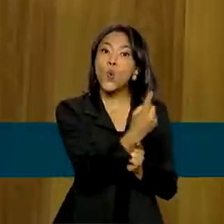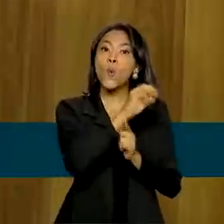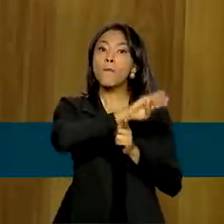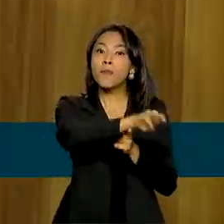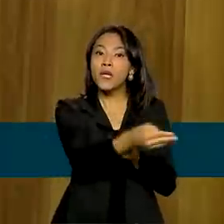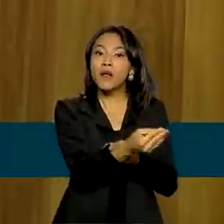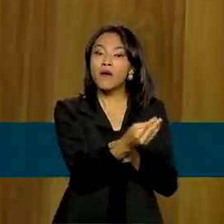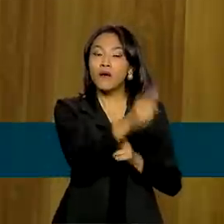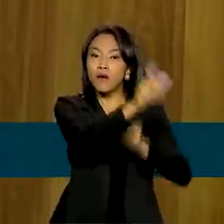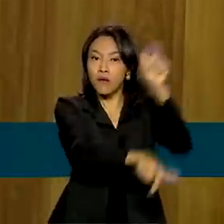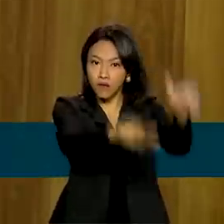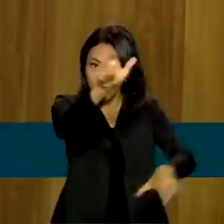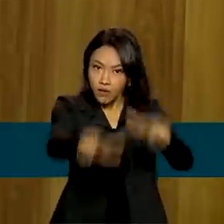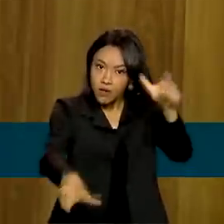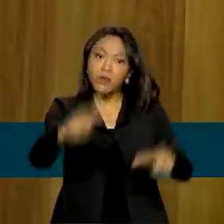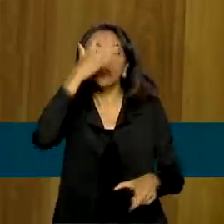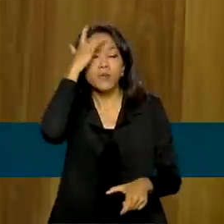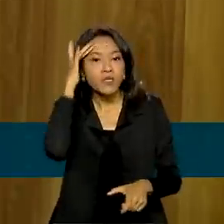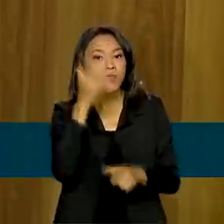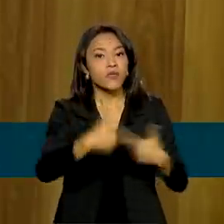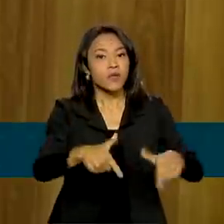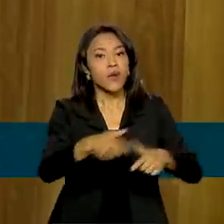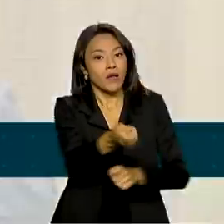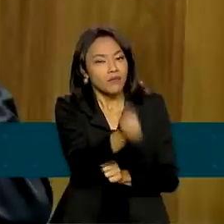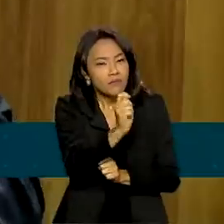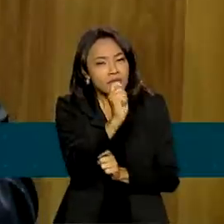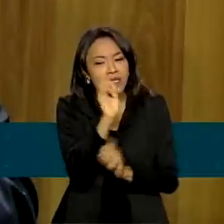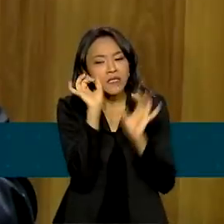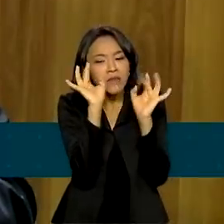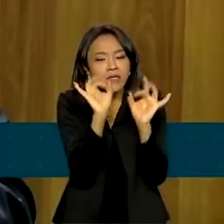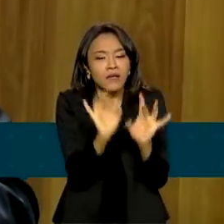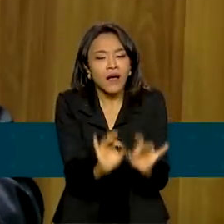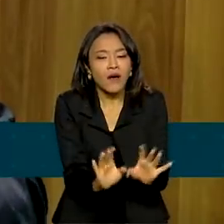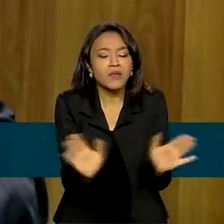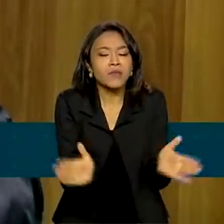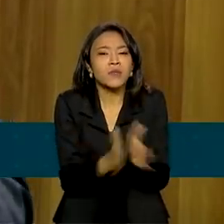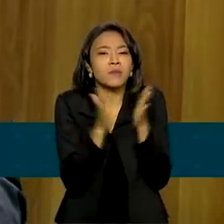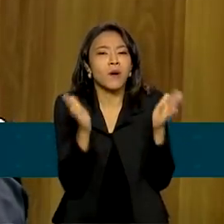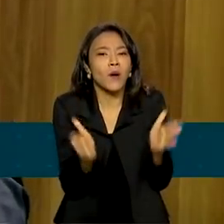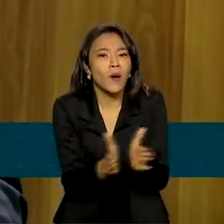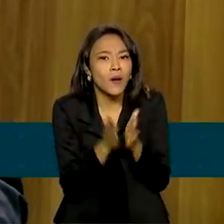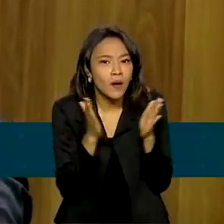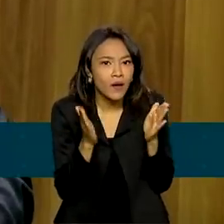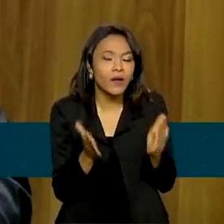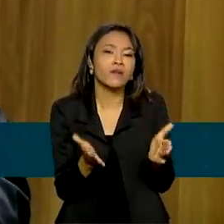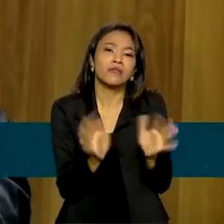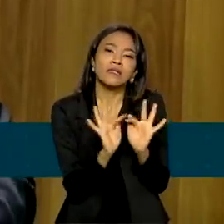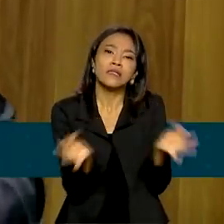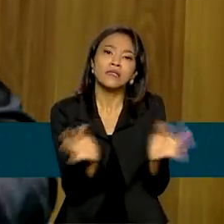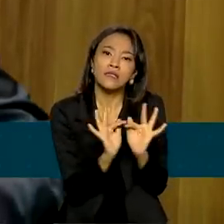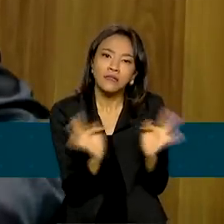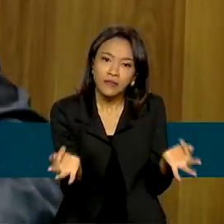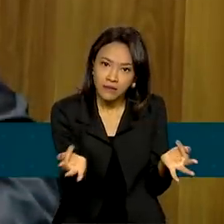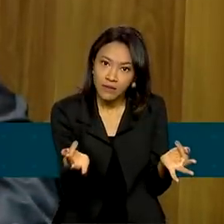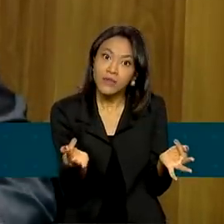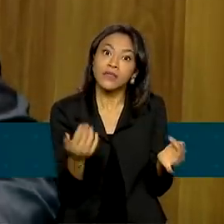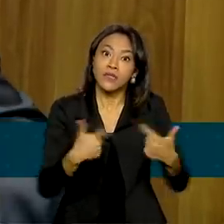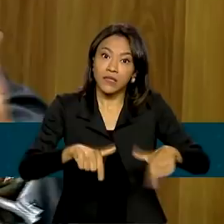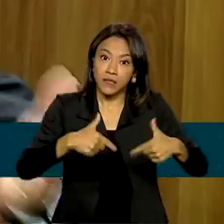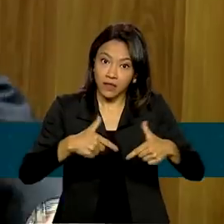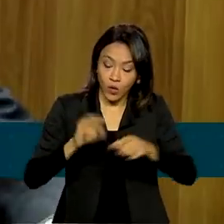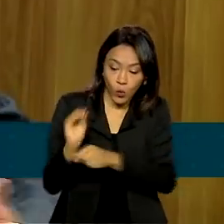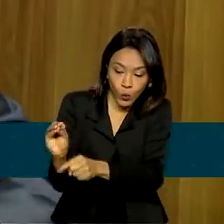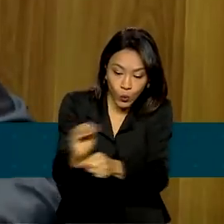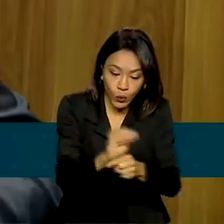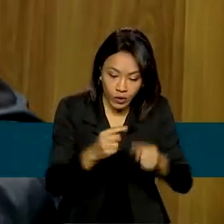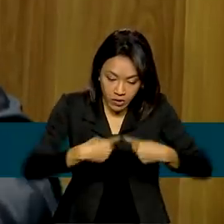pescadores, em especial aqueles mais carentes, menores pescadores e aquicultores, ou seja, que criam,